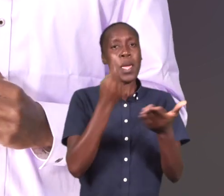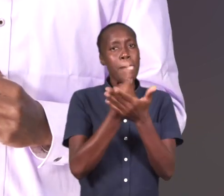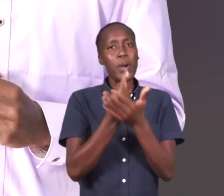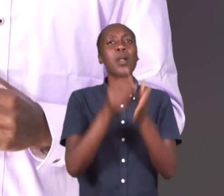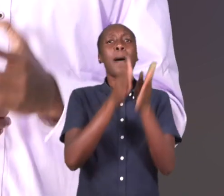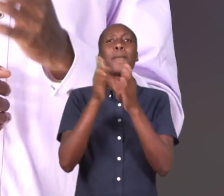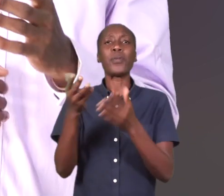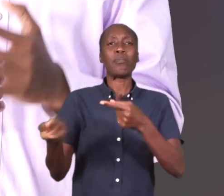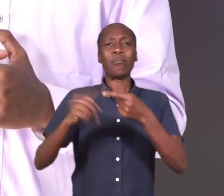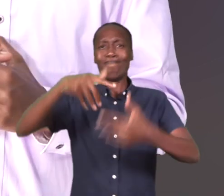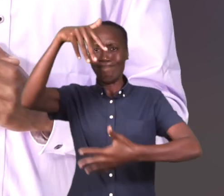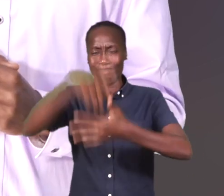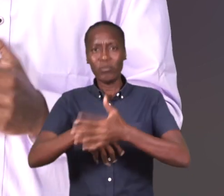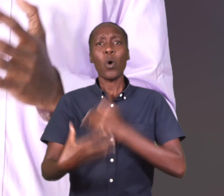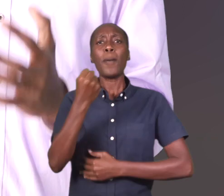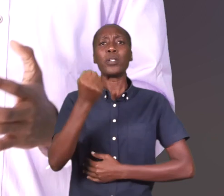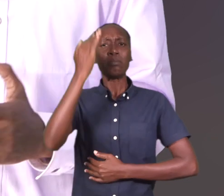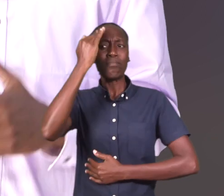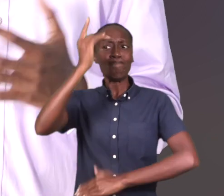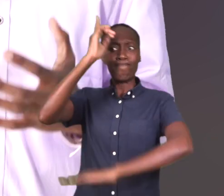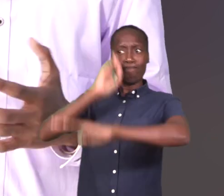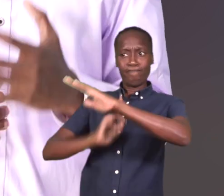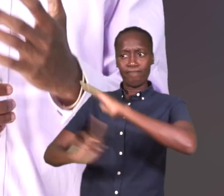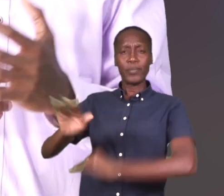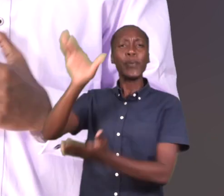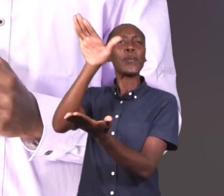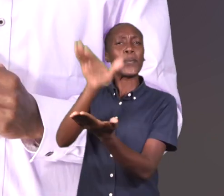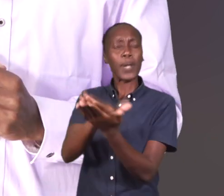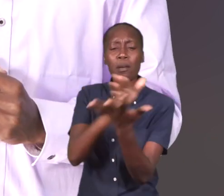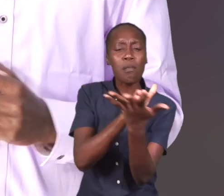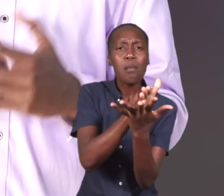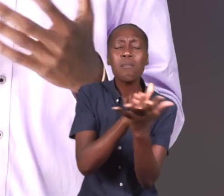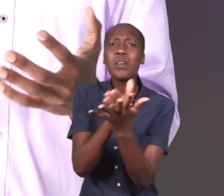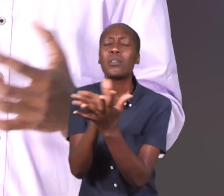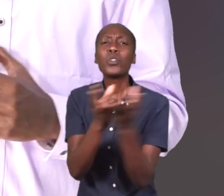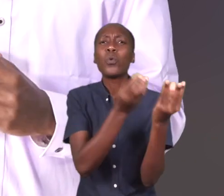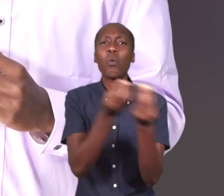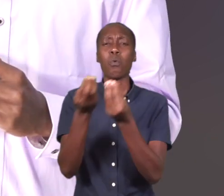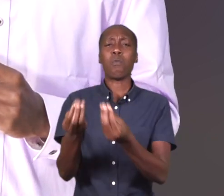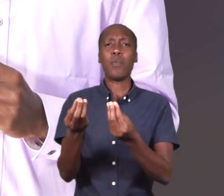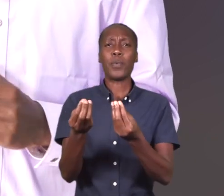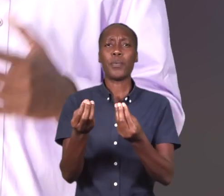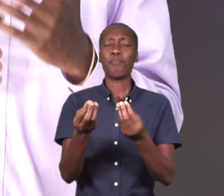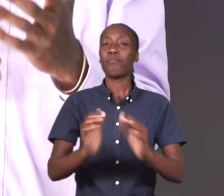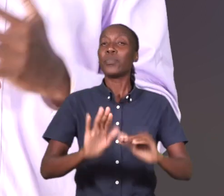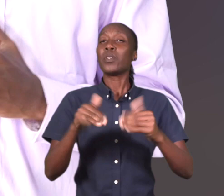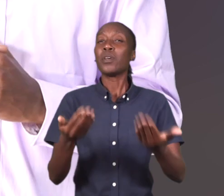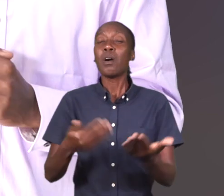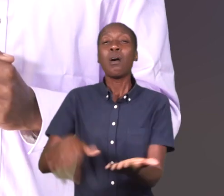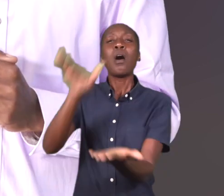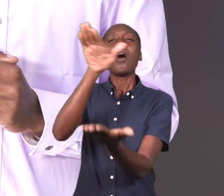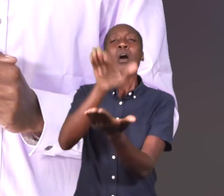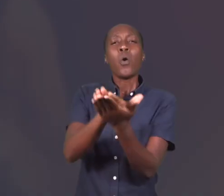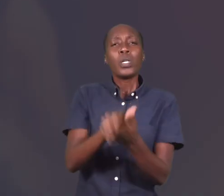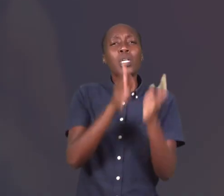dos direitos humanos, é importante que a vítima conheça ou saiba onde recorrer e quais seriam os mecanismos que ela